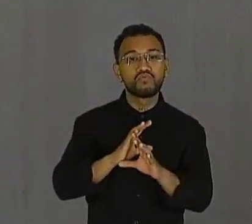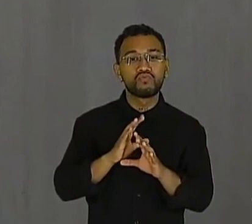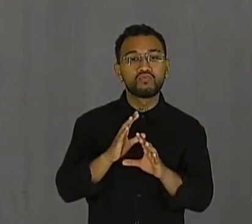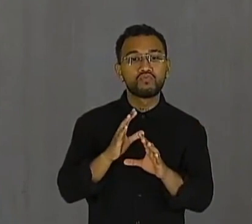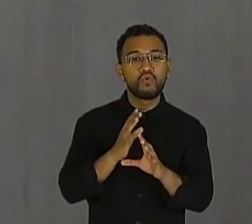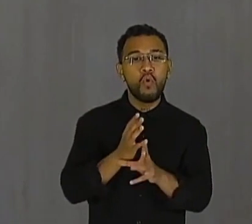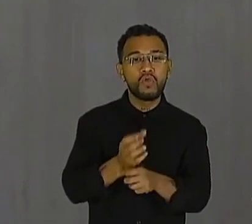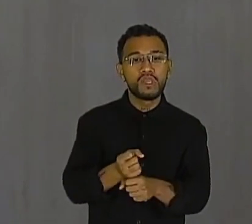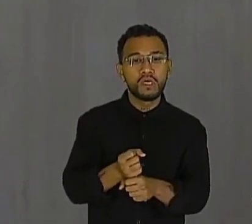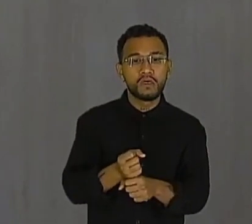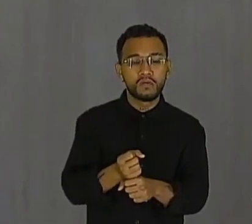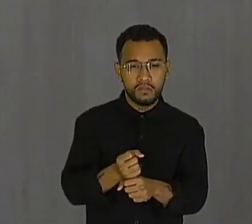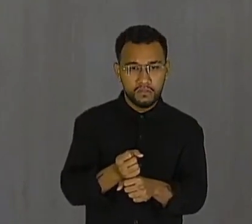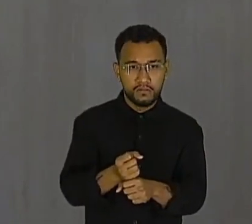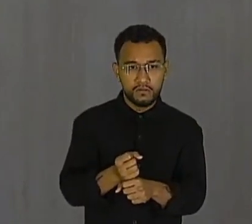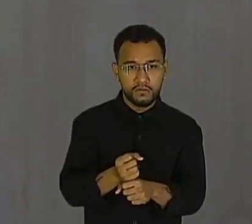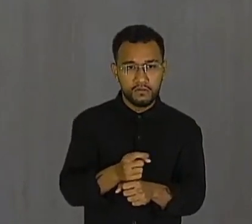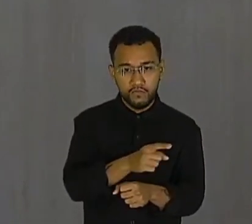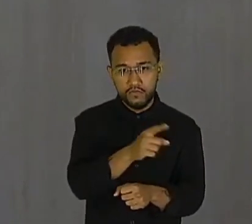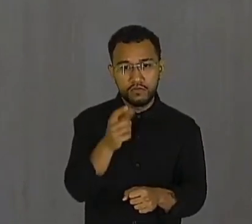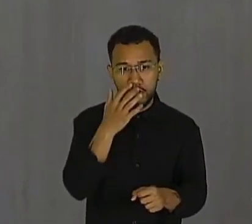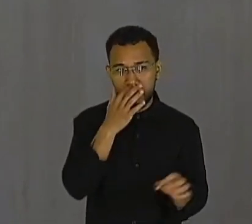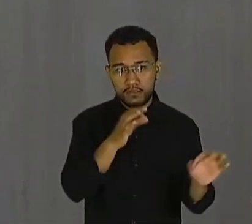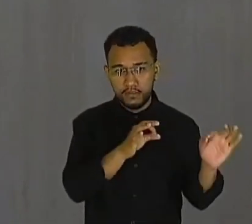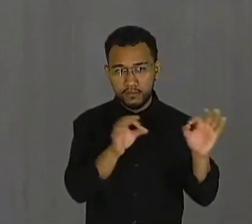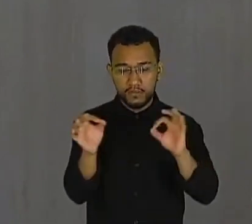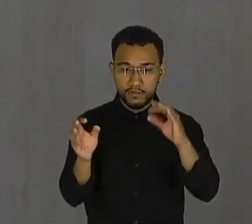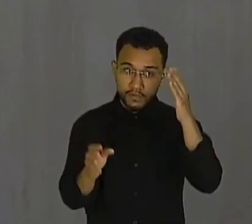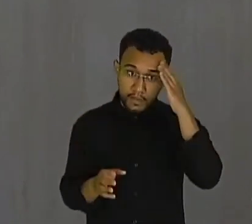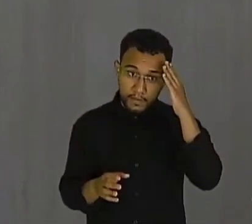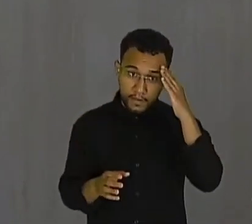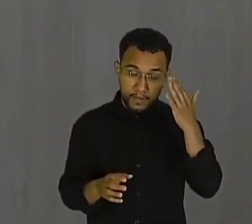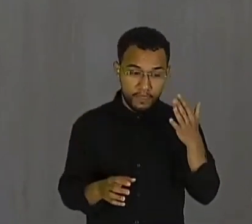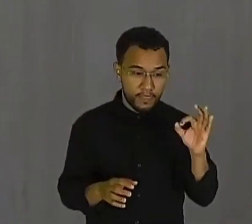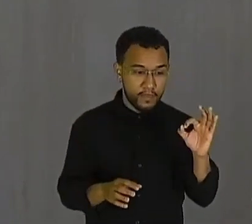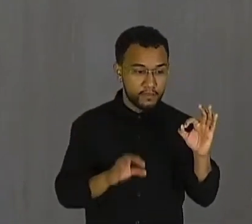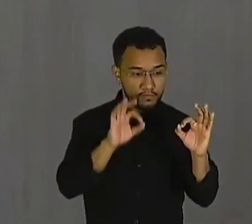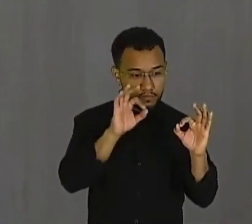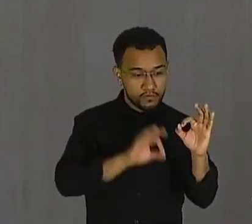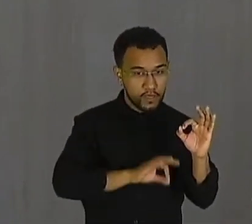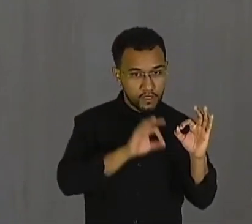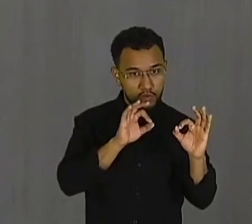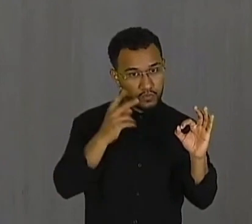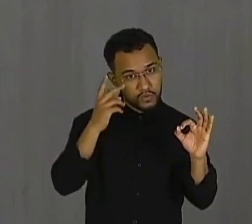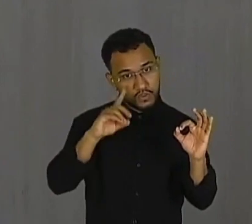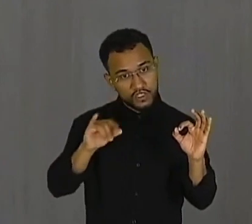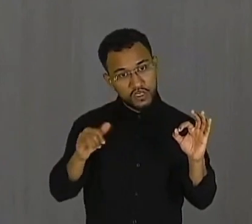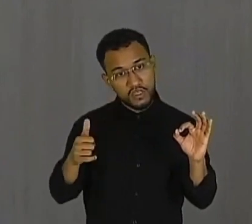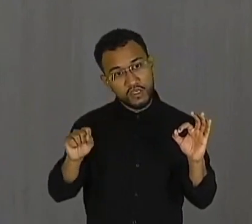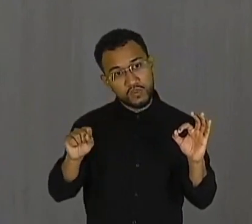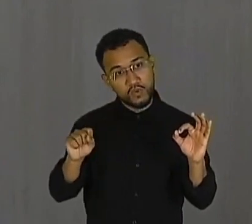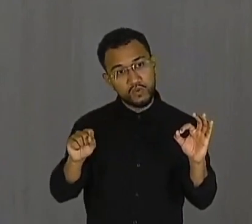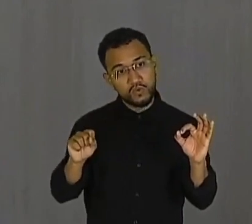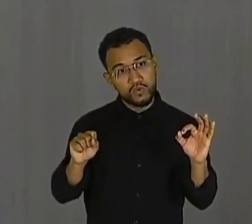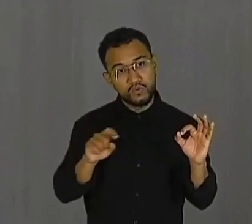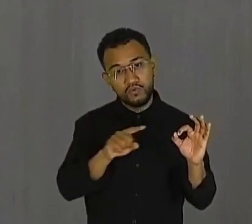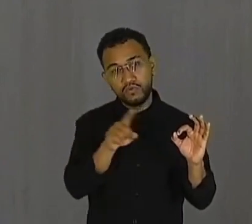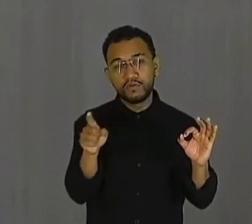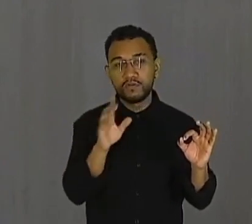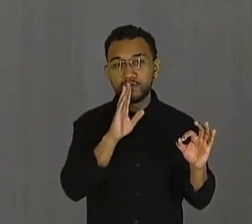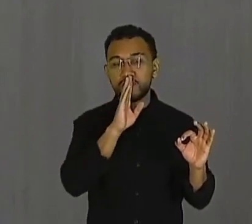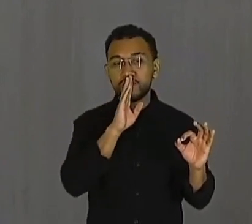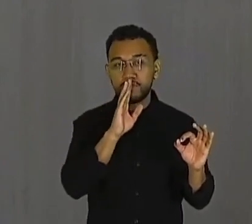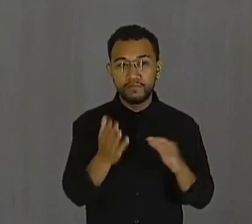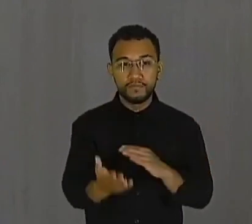comigo, para que quem esteja assistindo saiba. 10% de 18, quanto é? Me ajudem, vocês estão muito caladinhos aí.